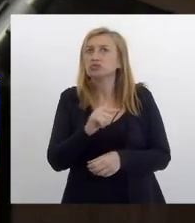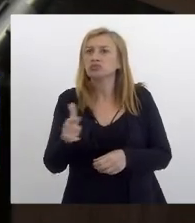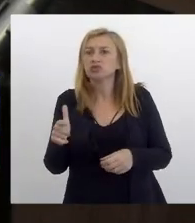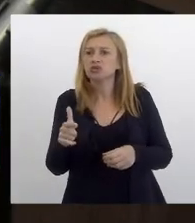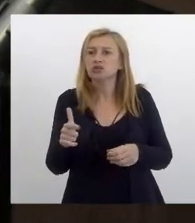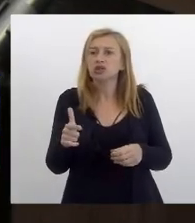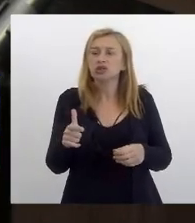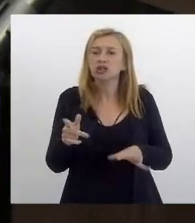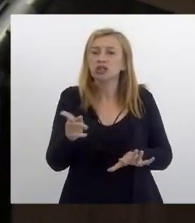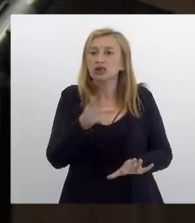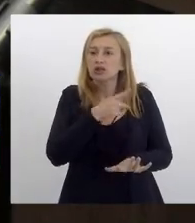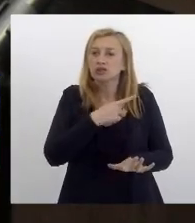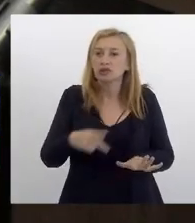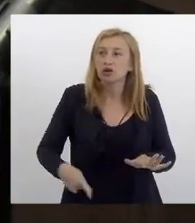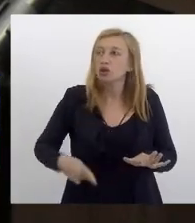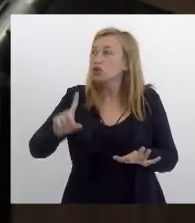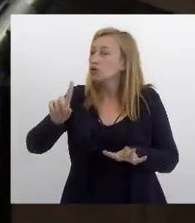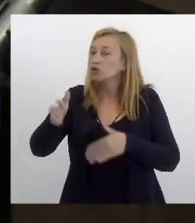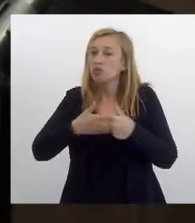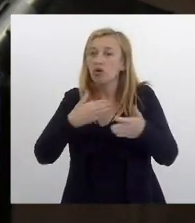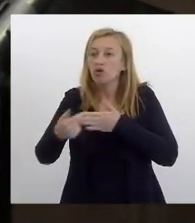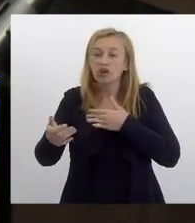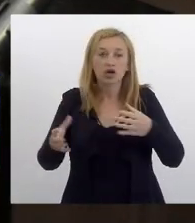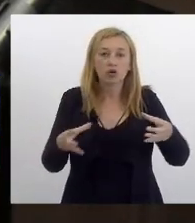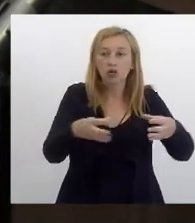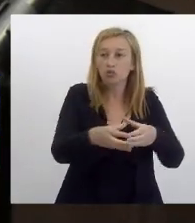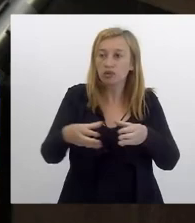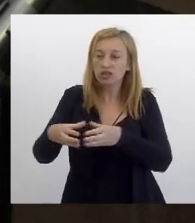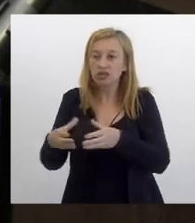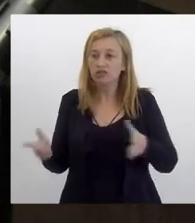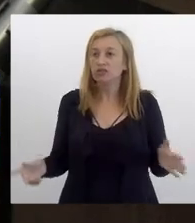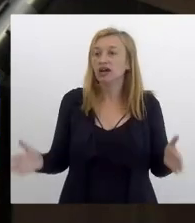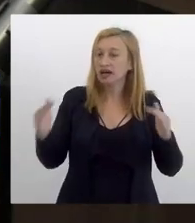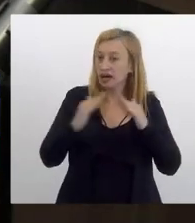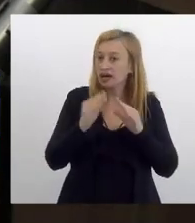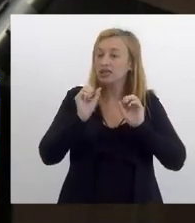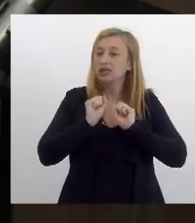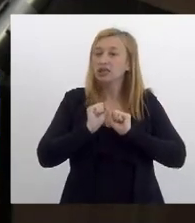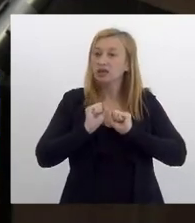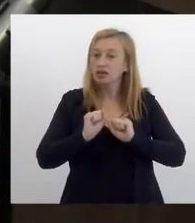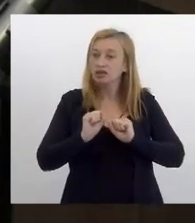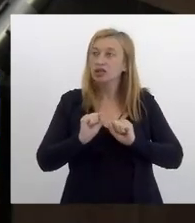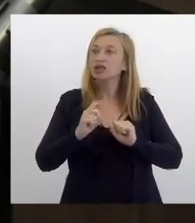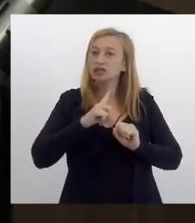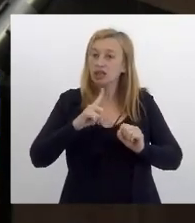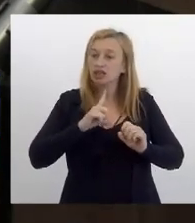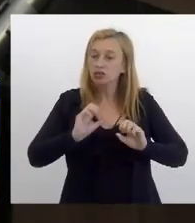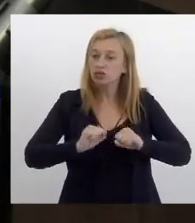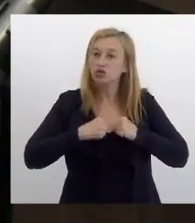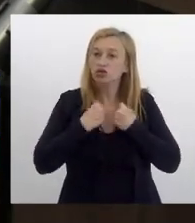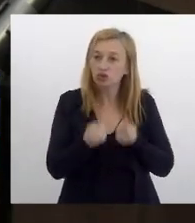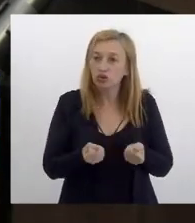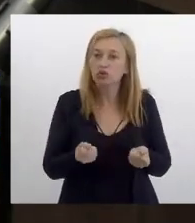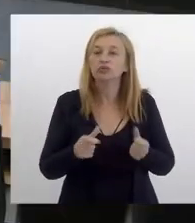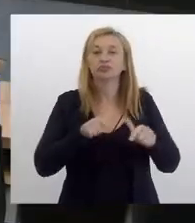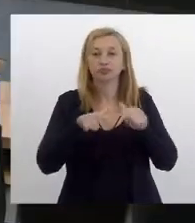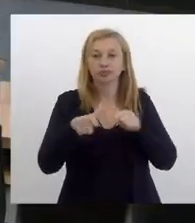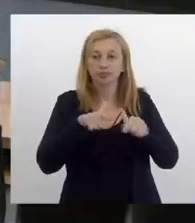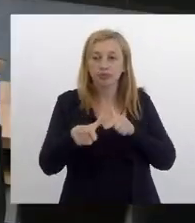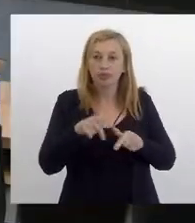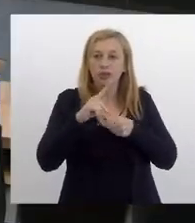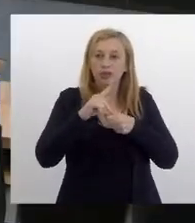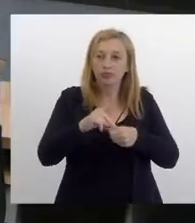presidência em qualquer comissão permanente da casa, para que ela tenha toda a dedicação do trabalho para a